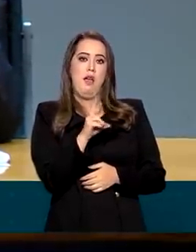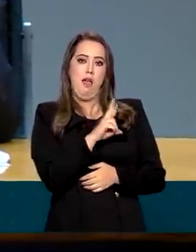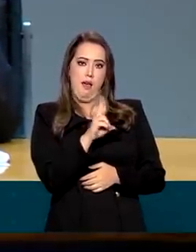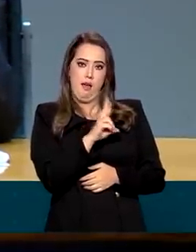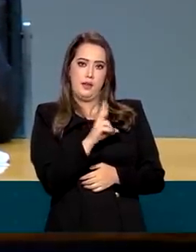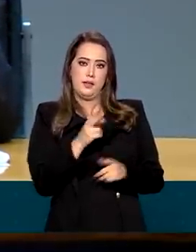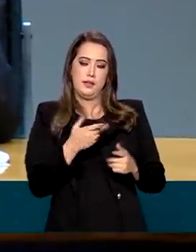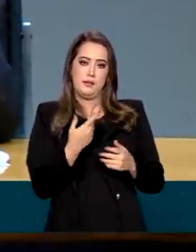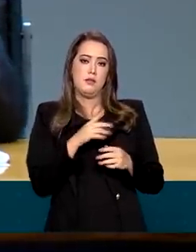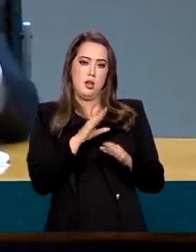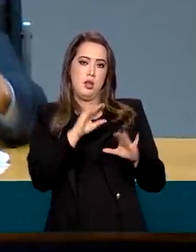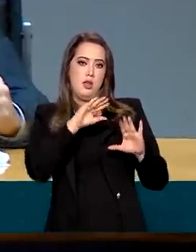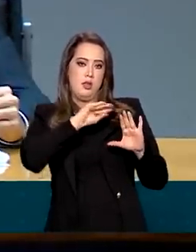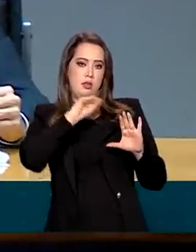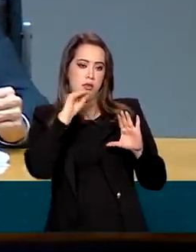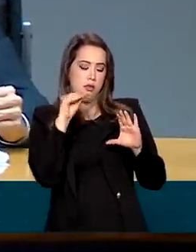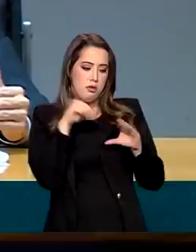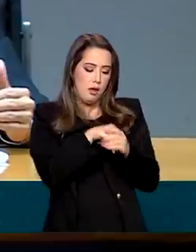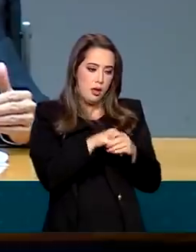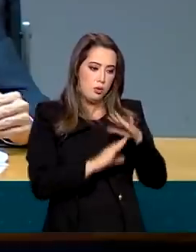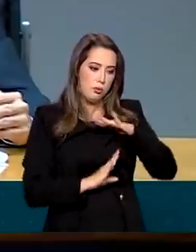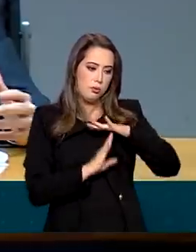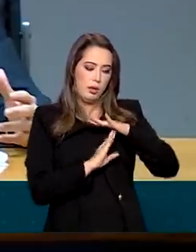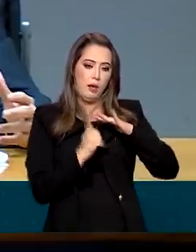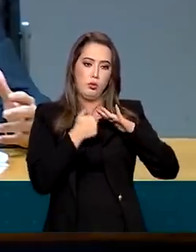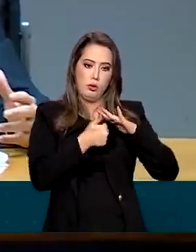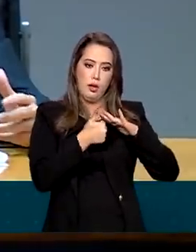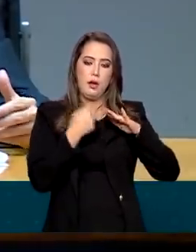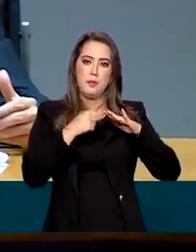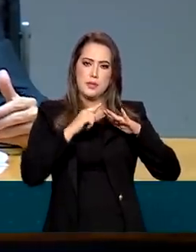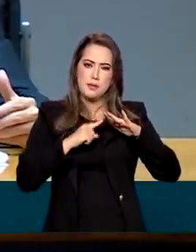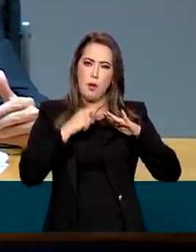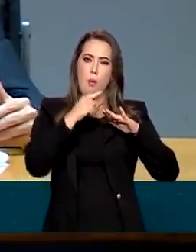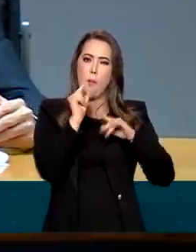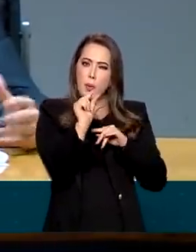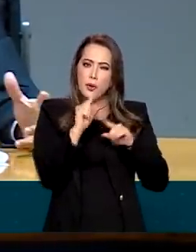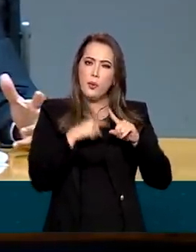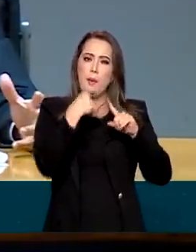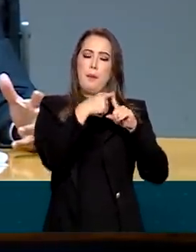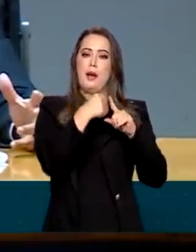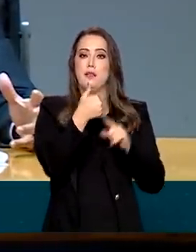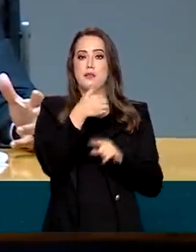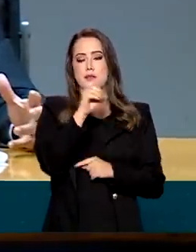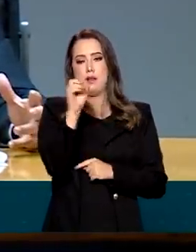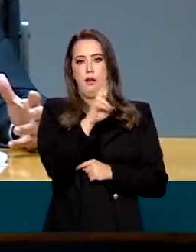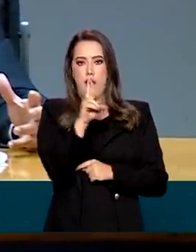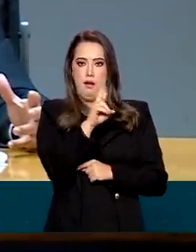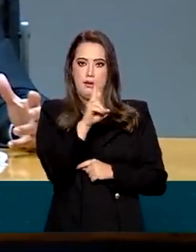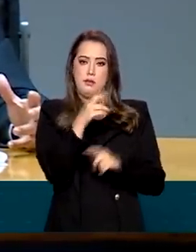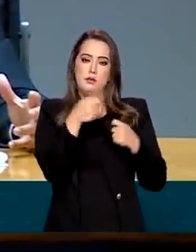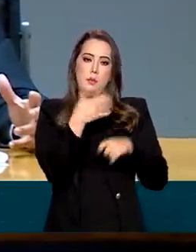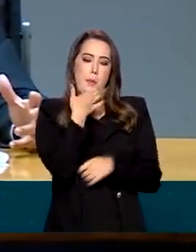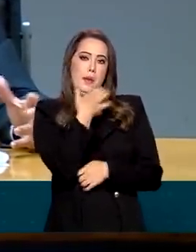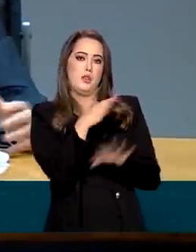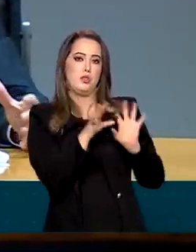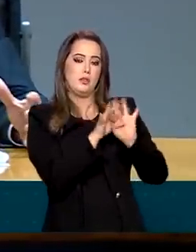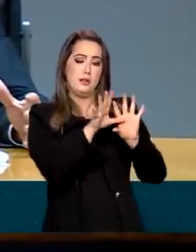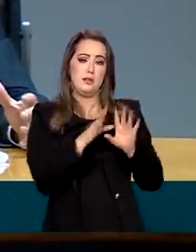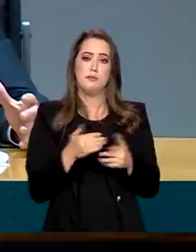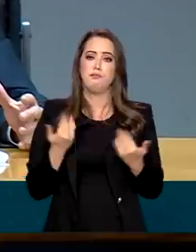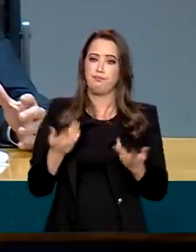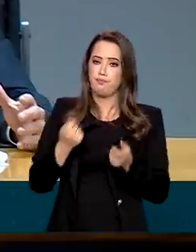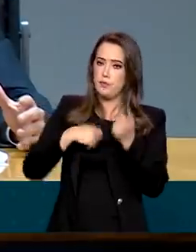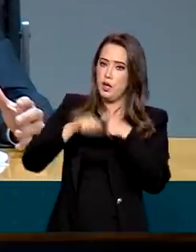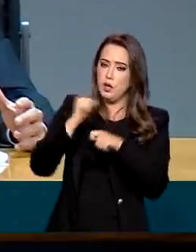isso. A economia brasileira é forte, vigorosa o suficiente, e está fazendo um ajuste forte o suficiente para